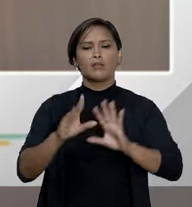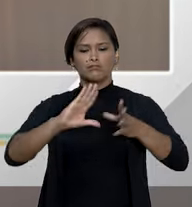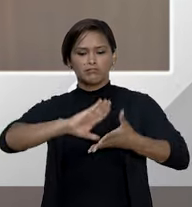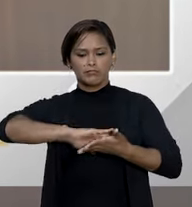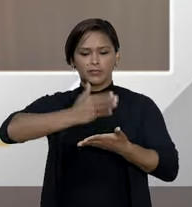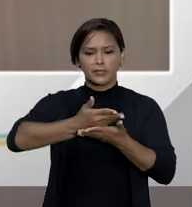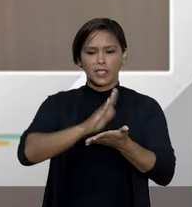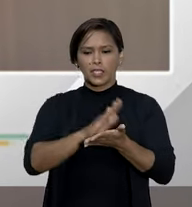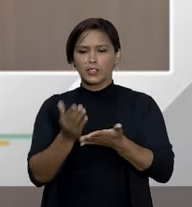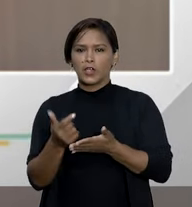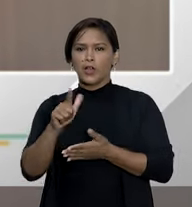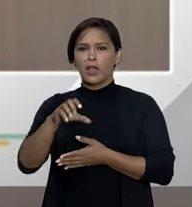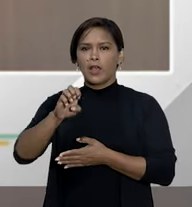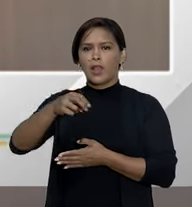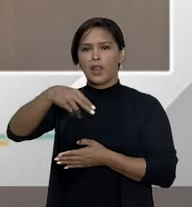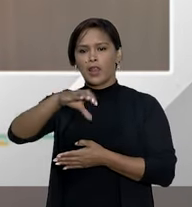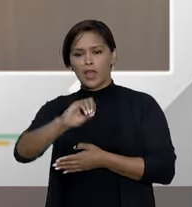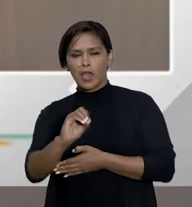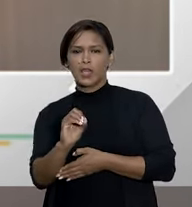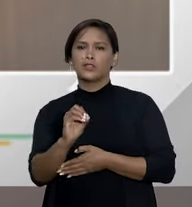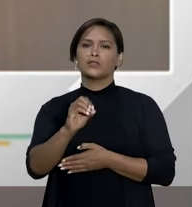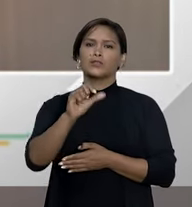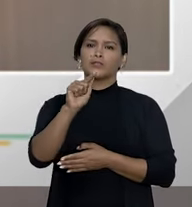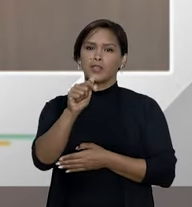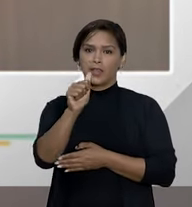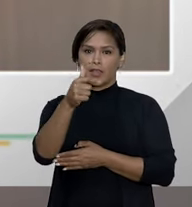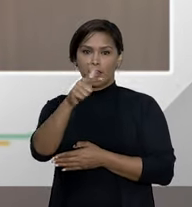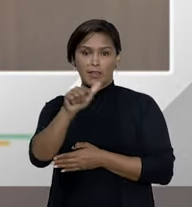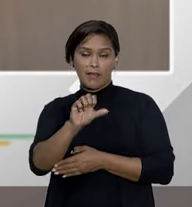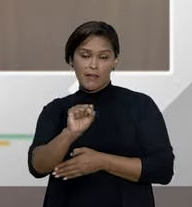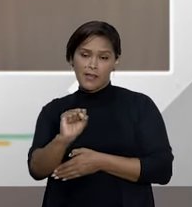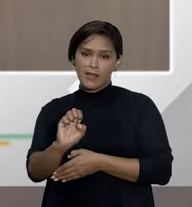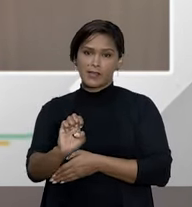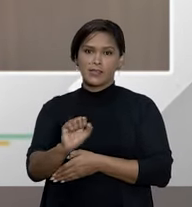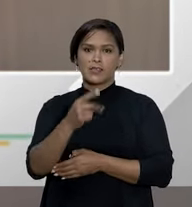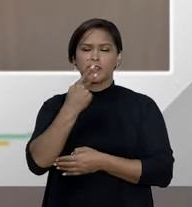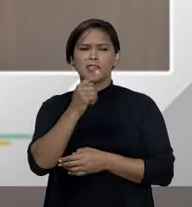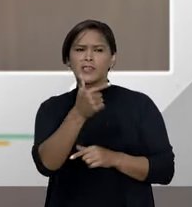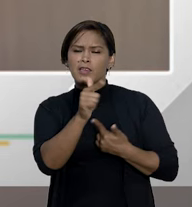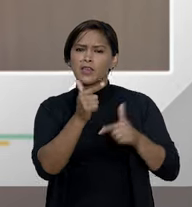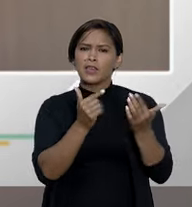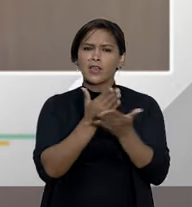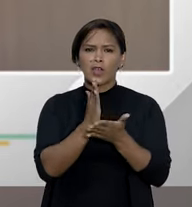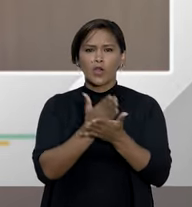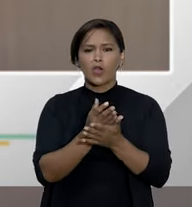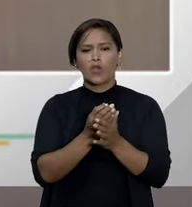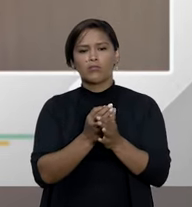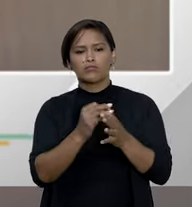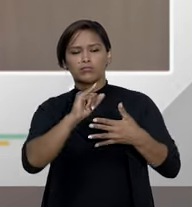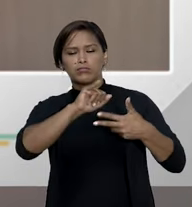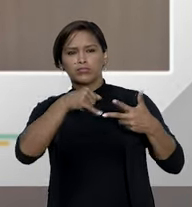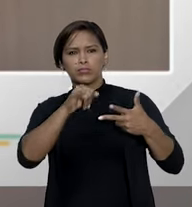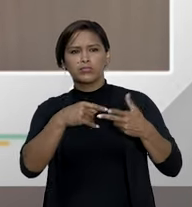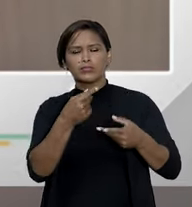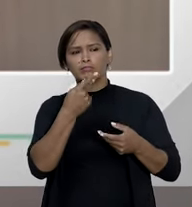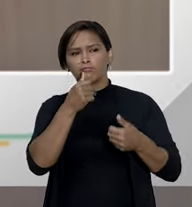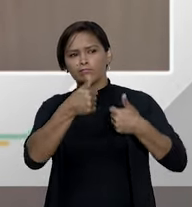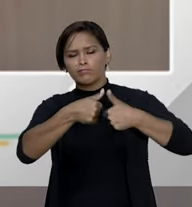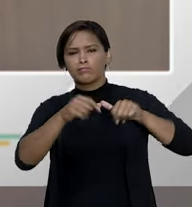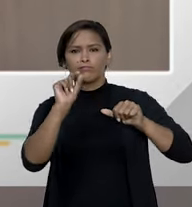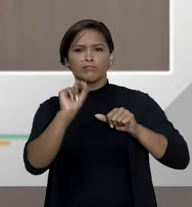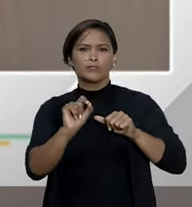lenços gases e às vezes o poder judiciário fica com essa